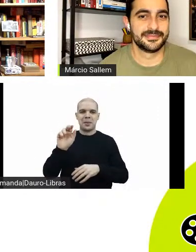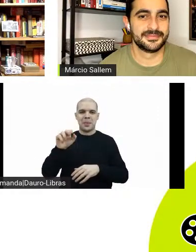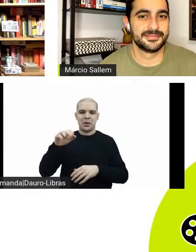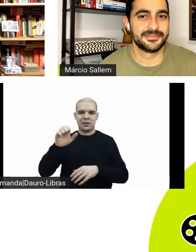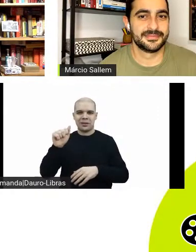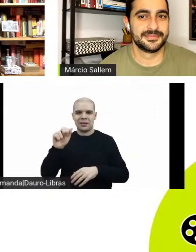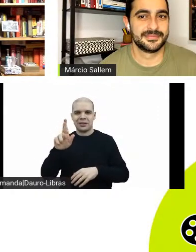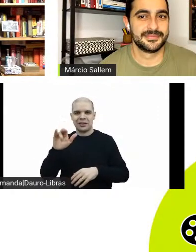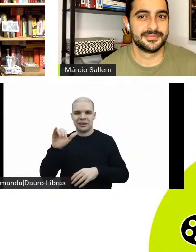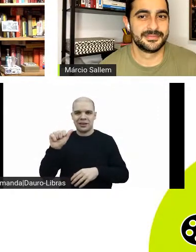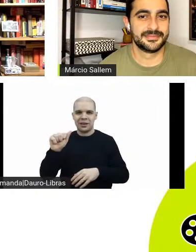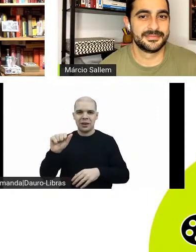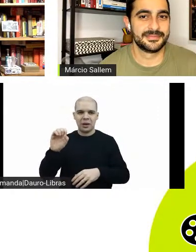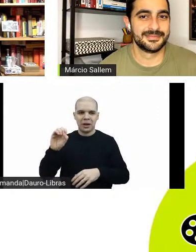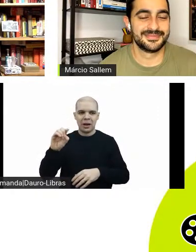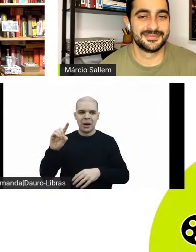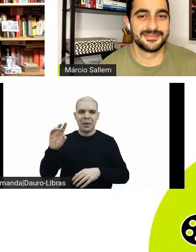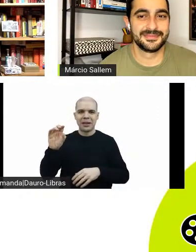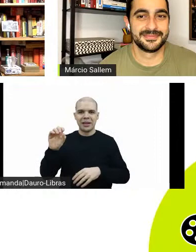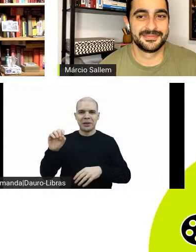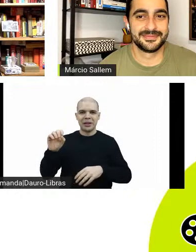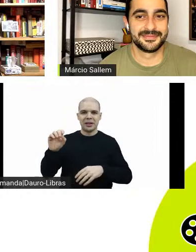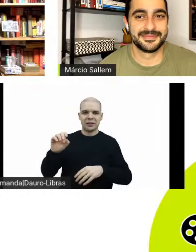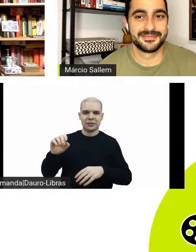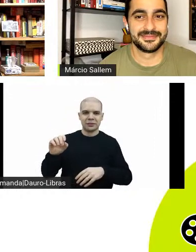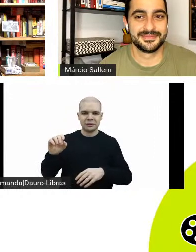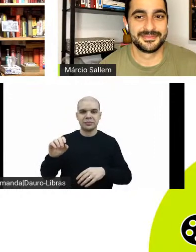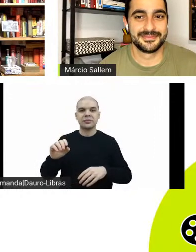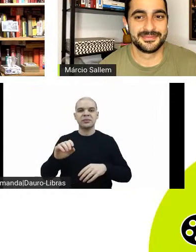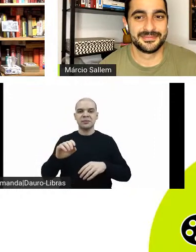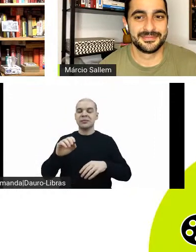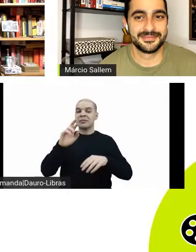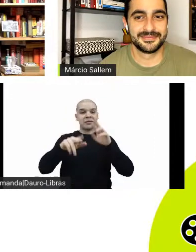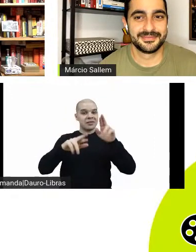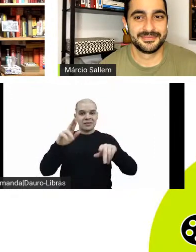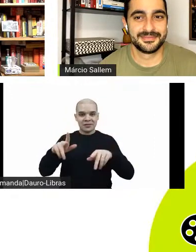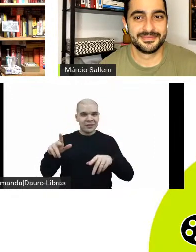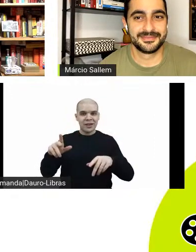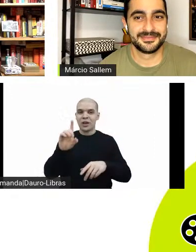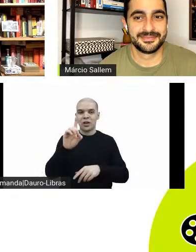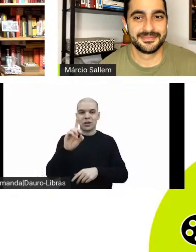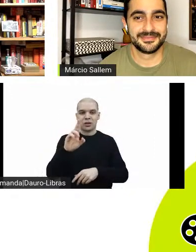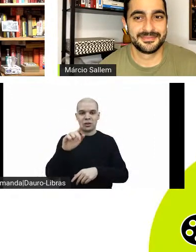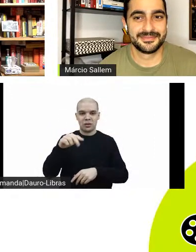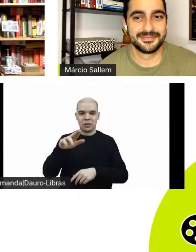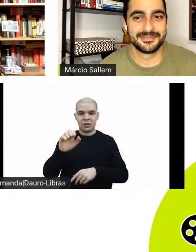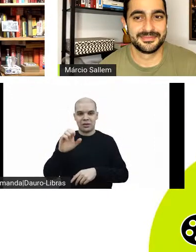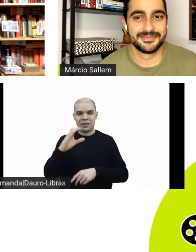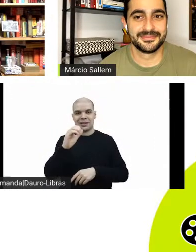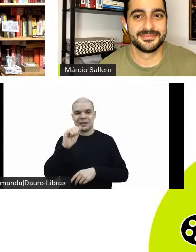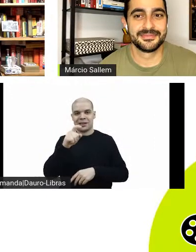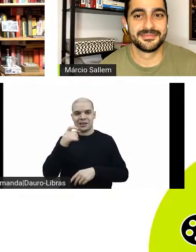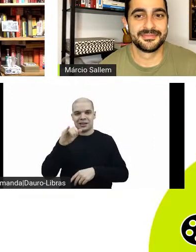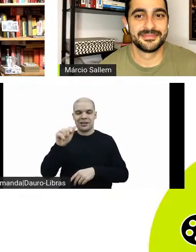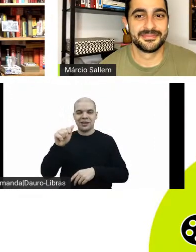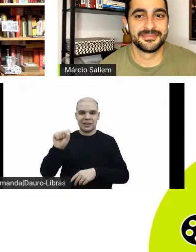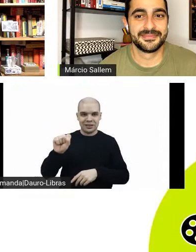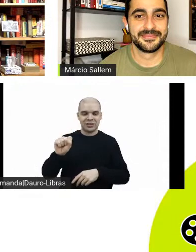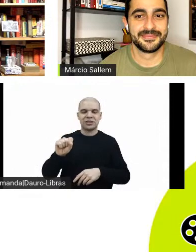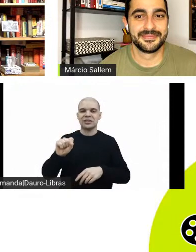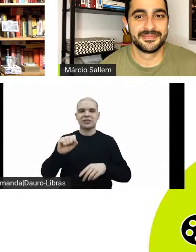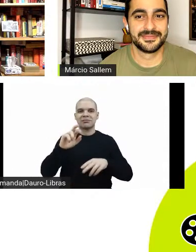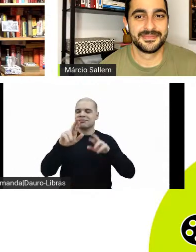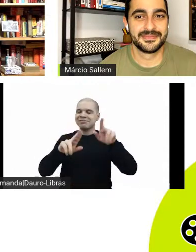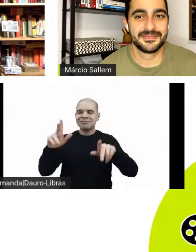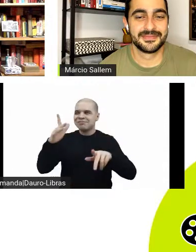cidade da Alemanha, não sei pronunciar bem, Duque de Caxias, Itatiba, então o pessoal juntinho aqui com a gente neste frio,